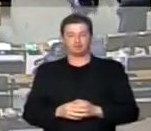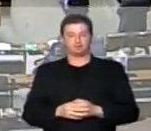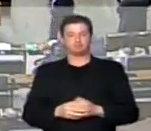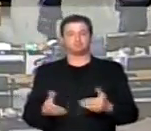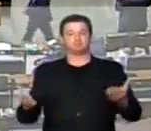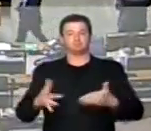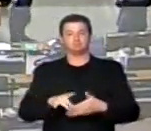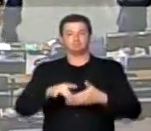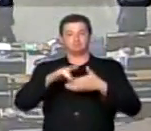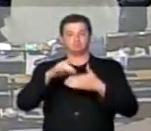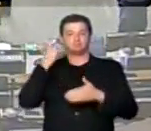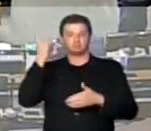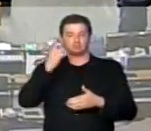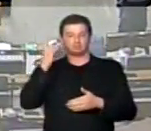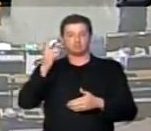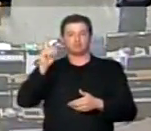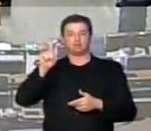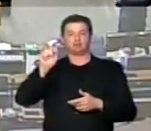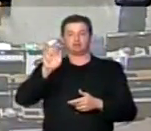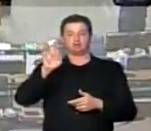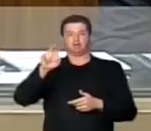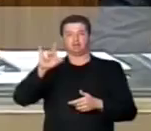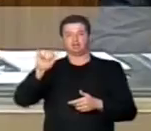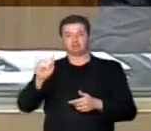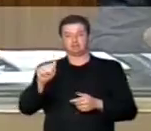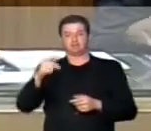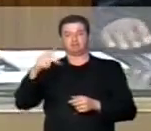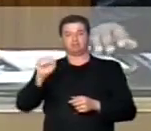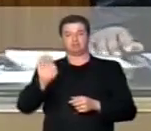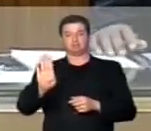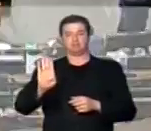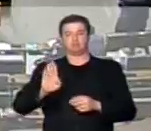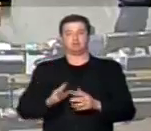Falar como líder, deputado Fábio Garcia, pelo PSB.